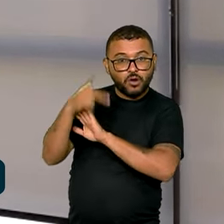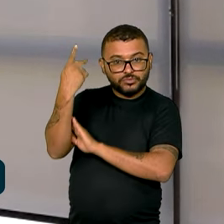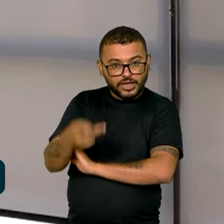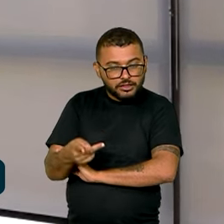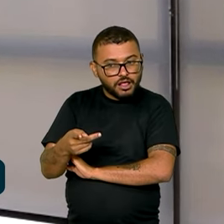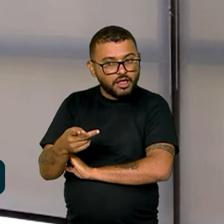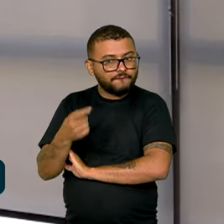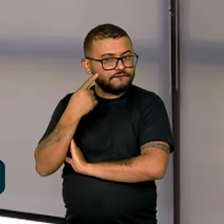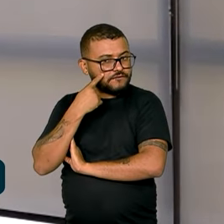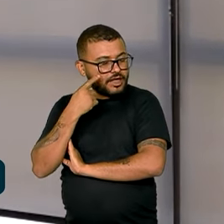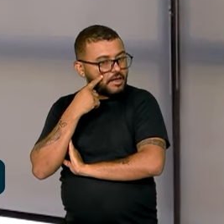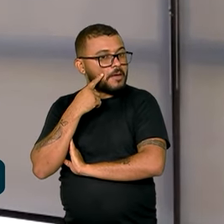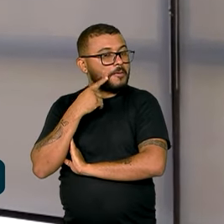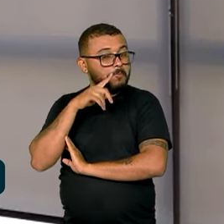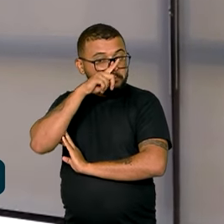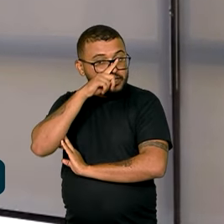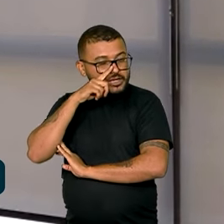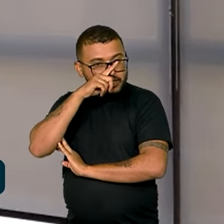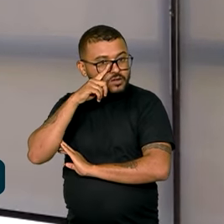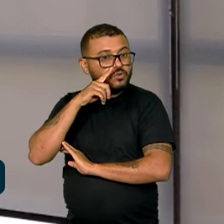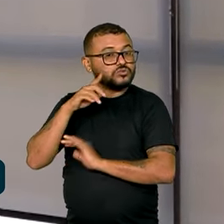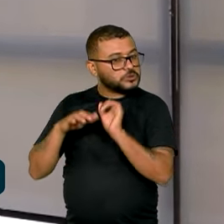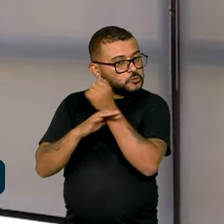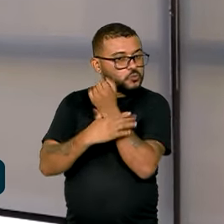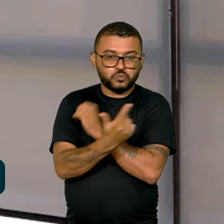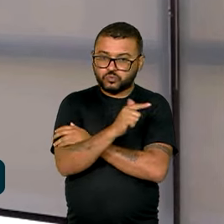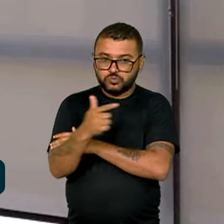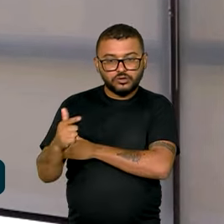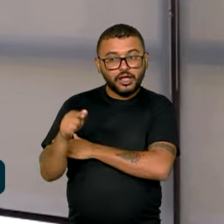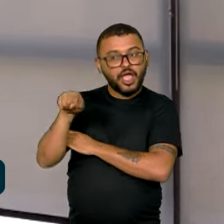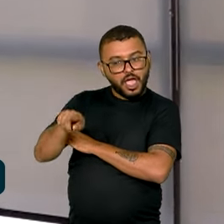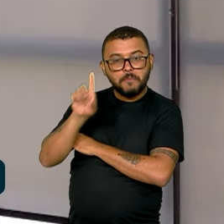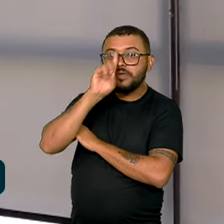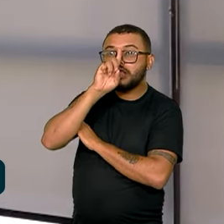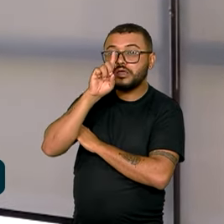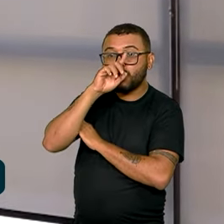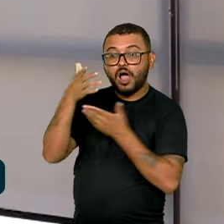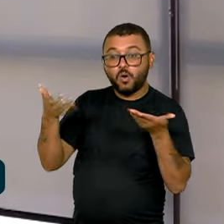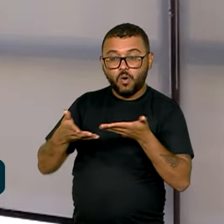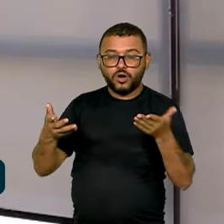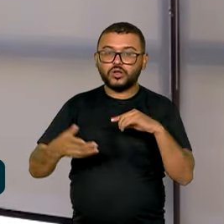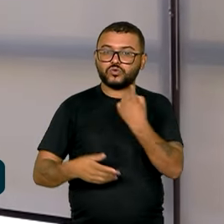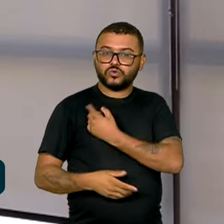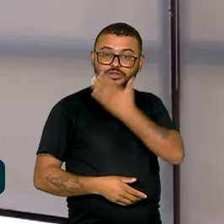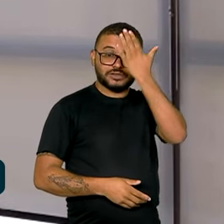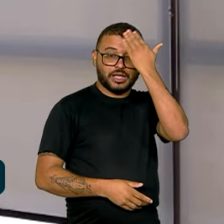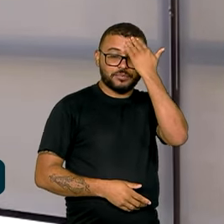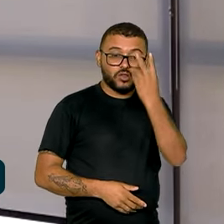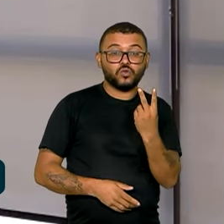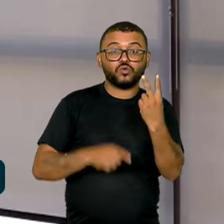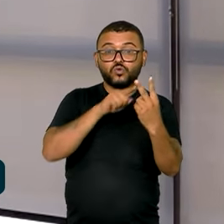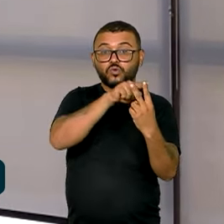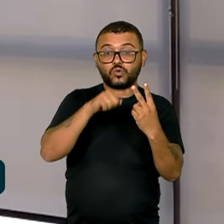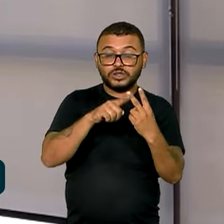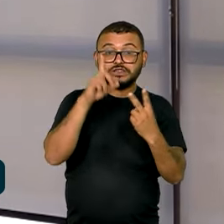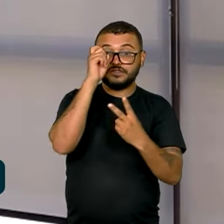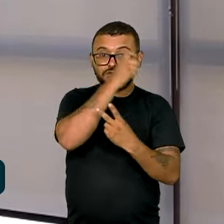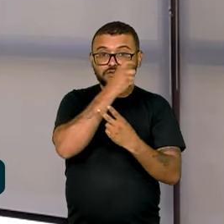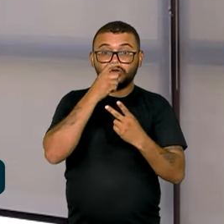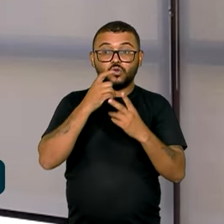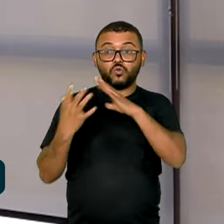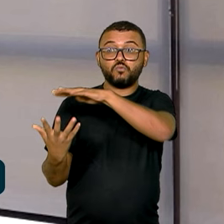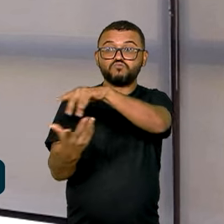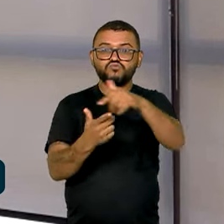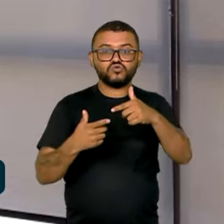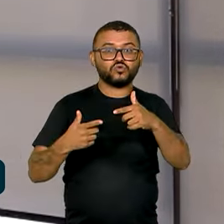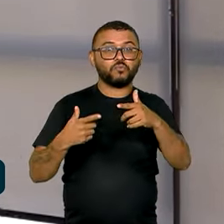E isso é uma falha de segurança bastante grande e perigosa, principalmente nesse momento em que há dois conflitos acontecendo no